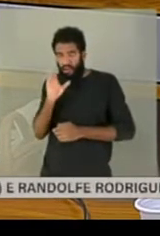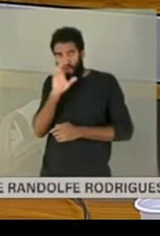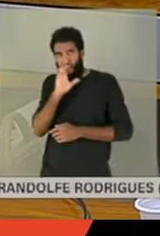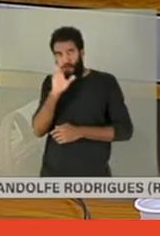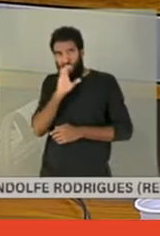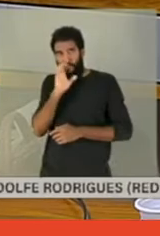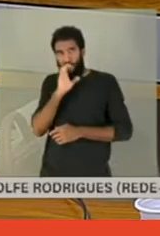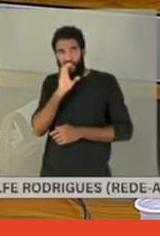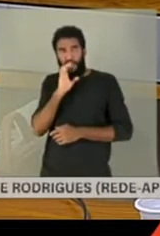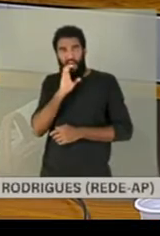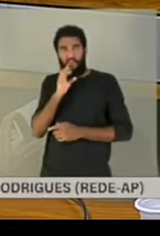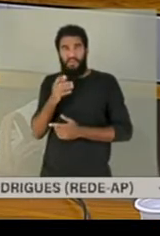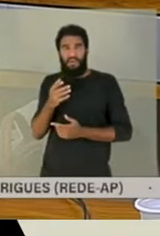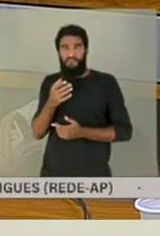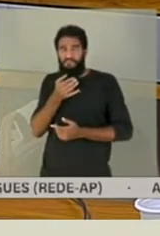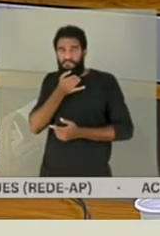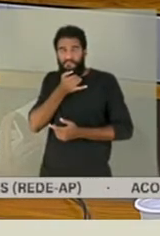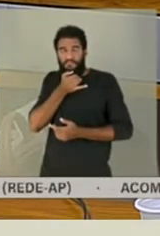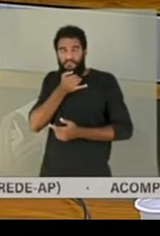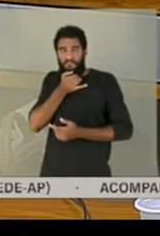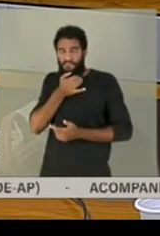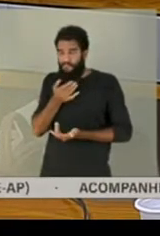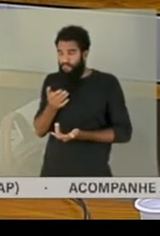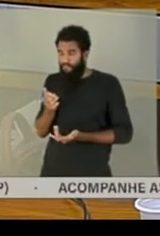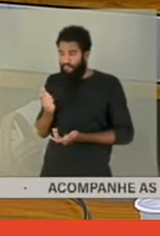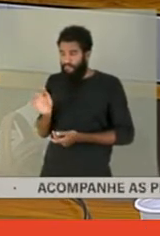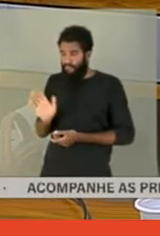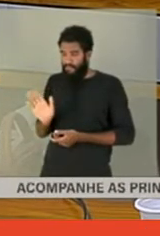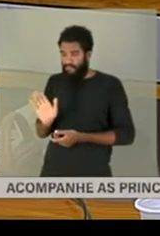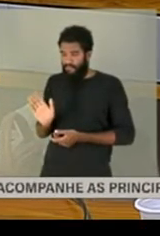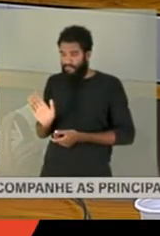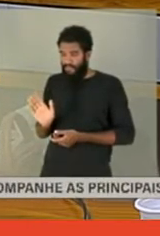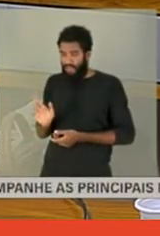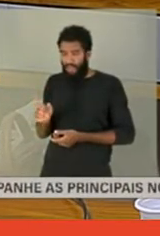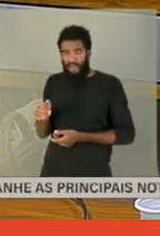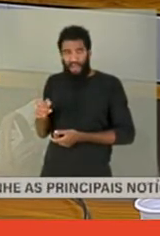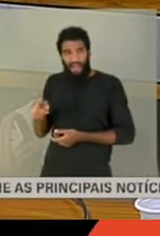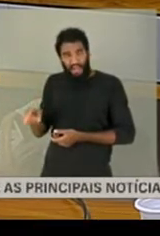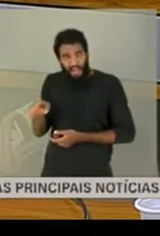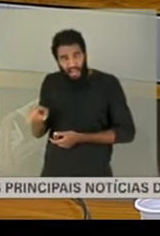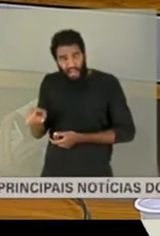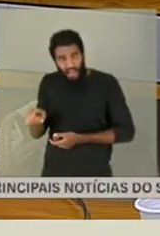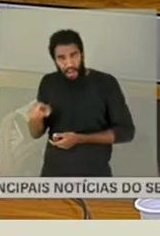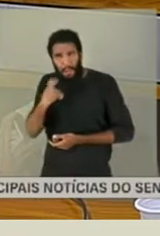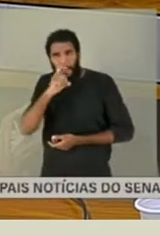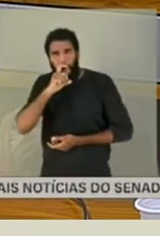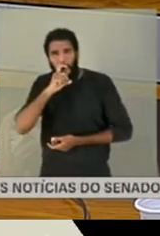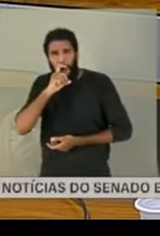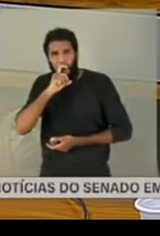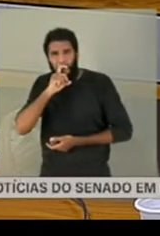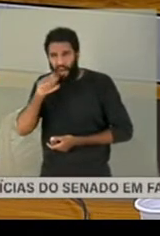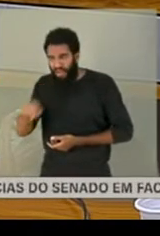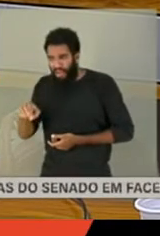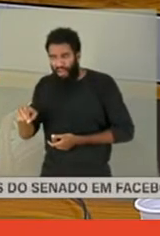de despedida do homem que ensinou a gente a